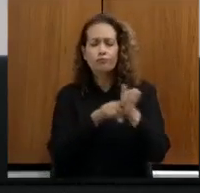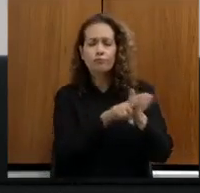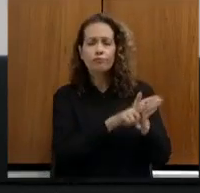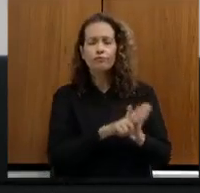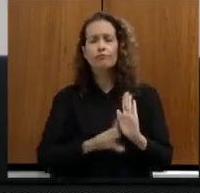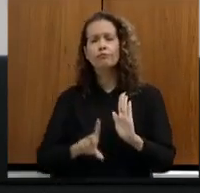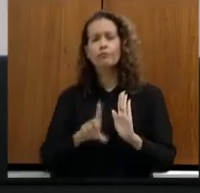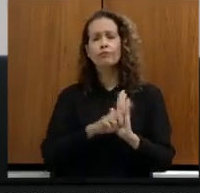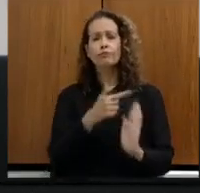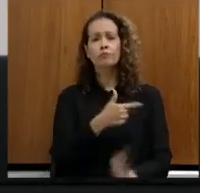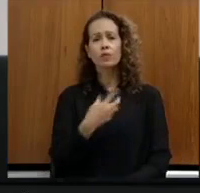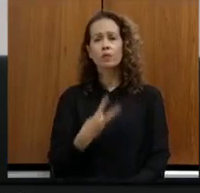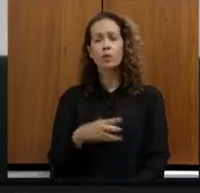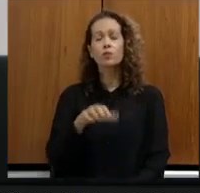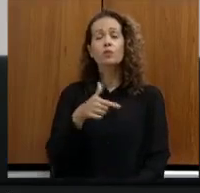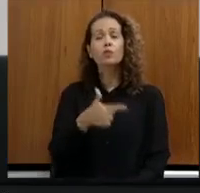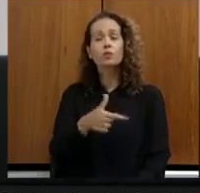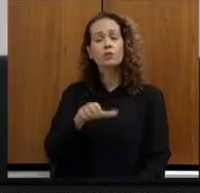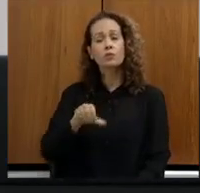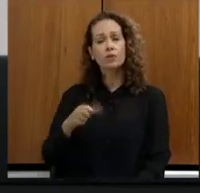.291.